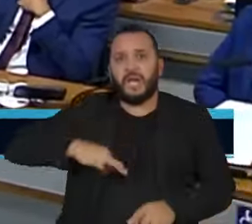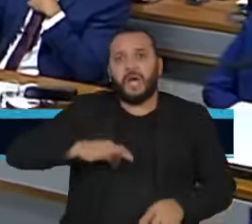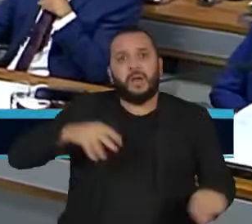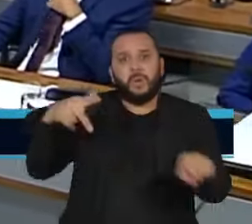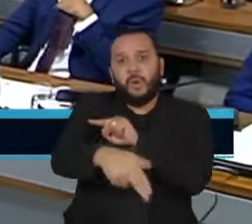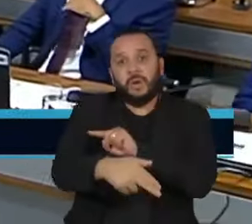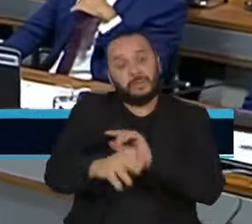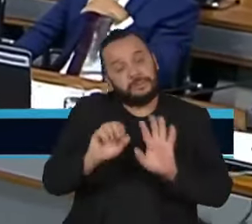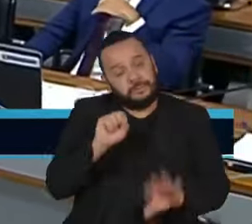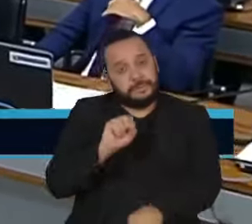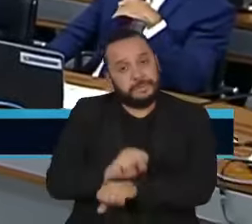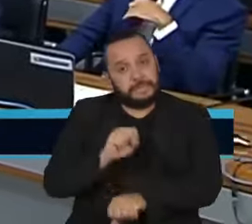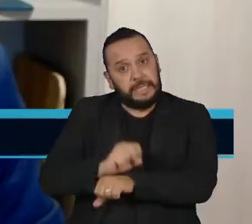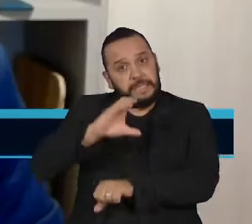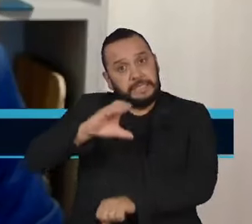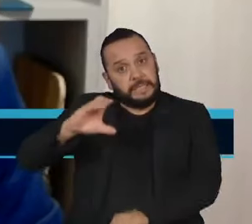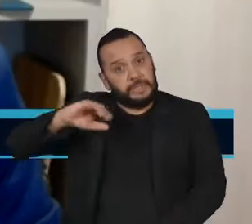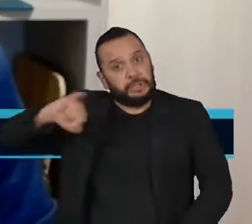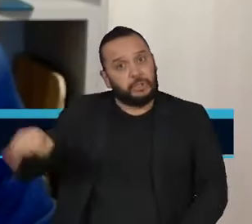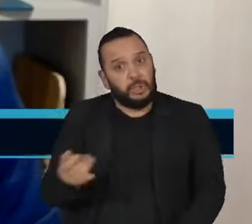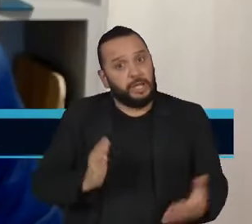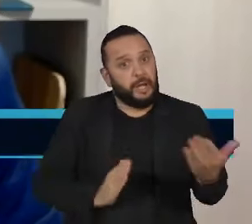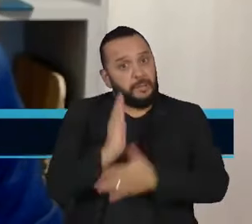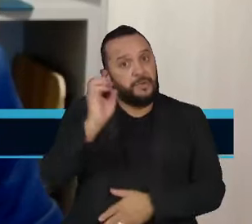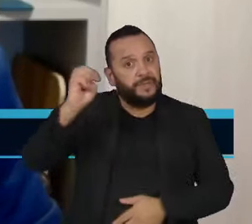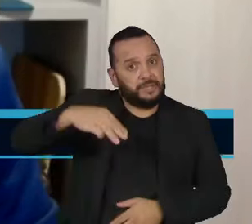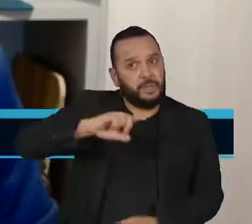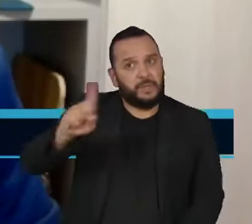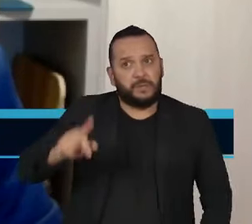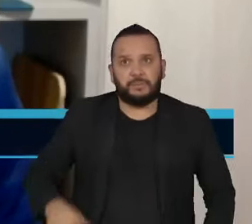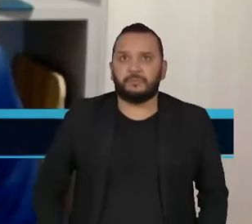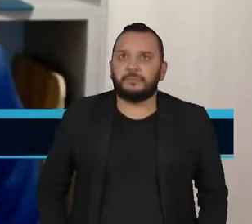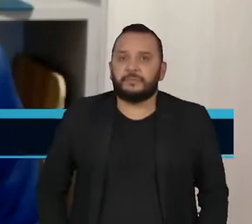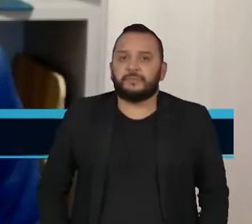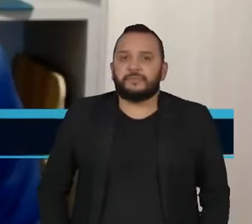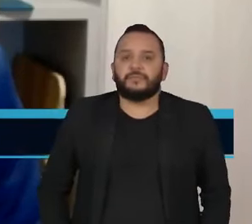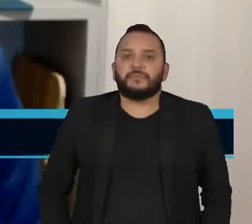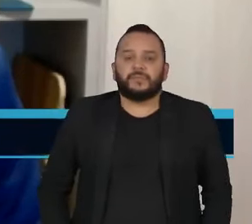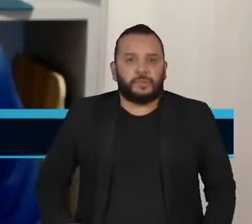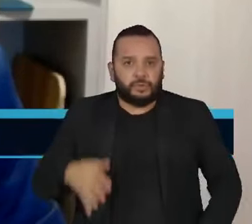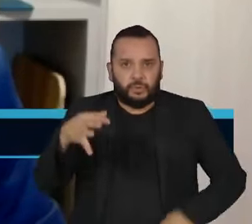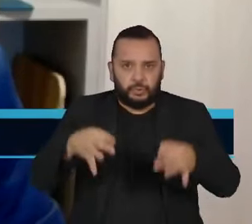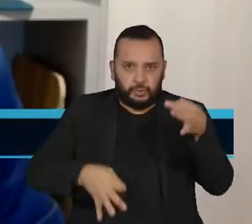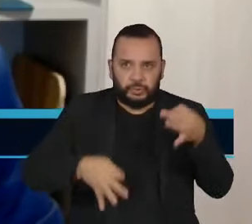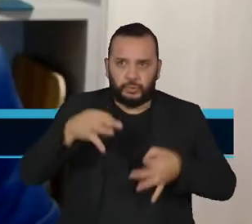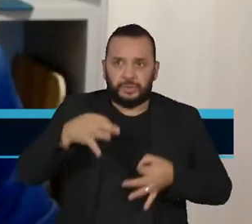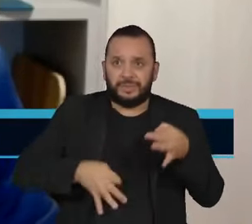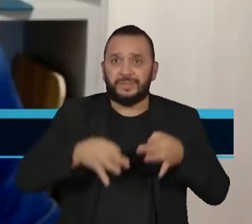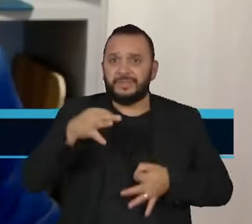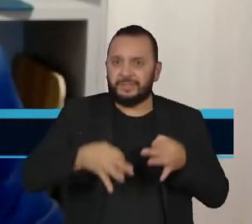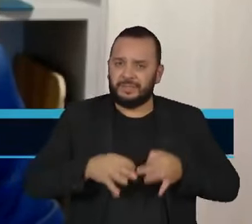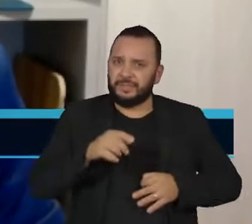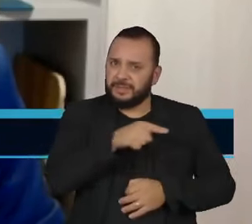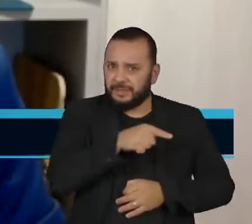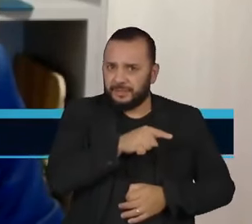Constituição e Justiça do Senado. Um magistrado, quando ele chega ao ponto de ser